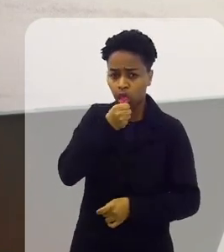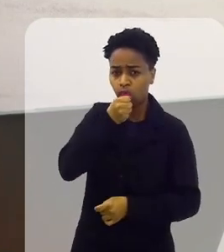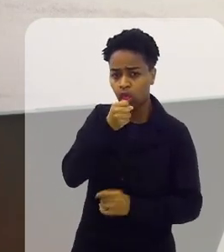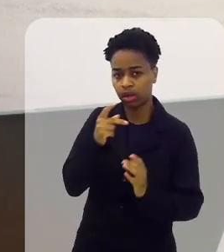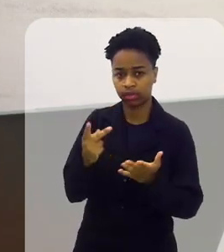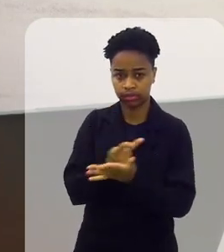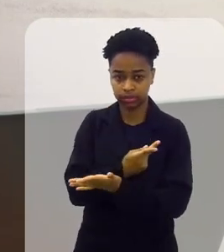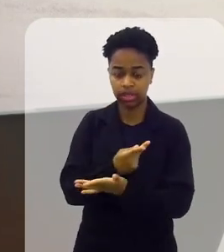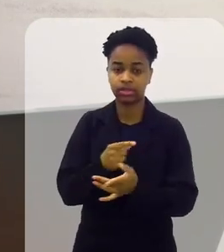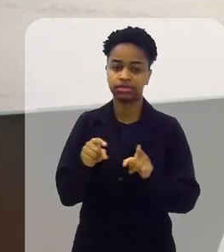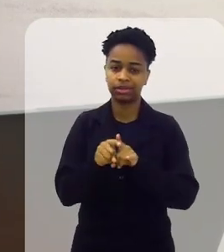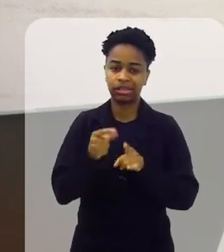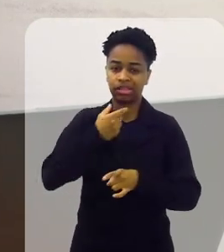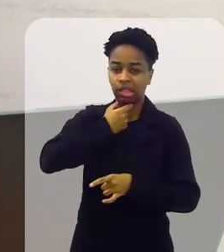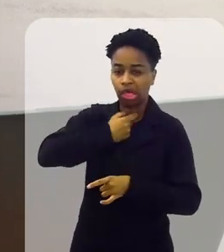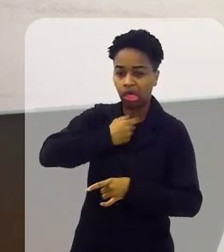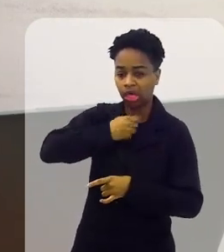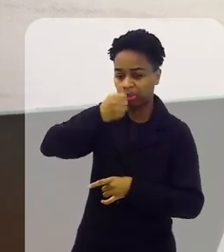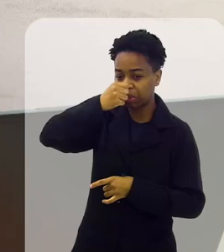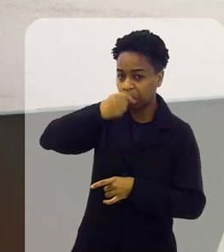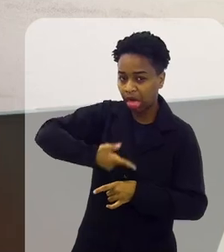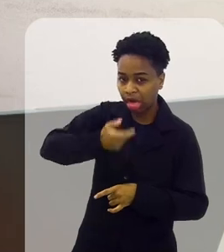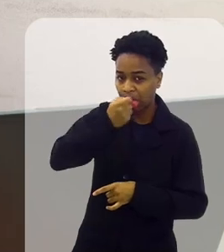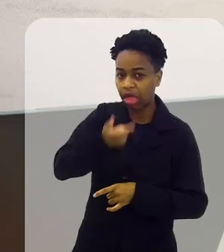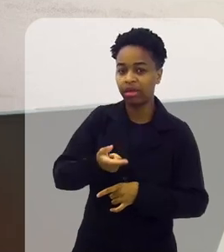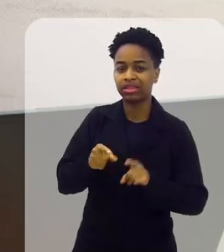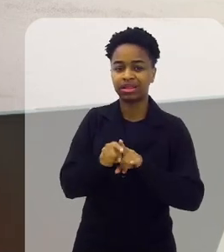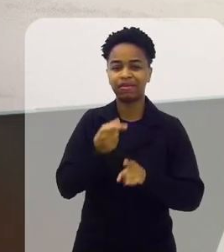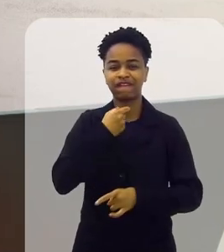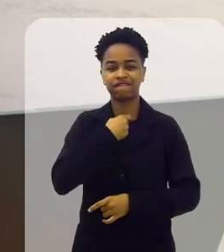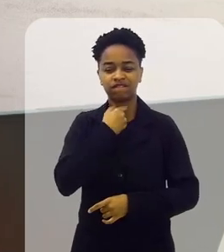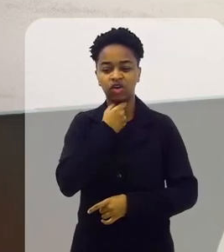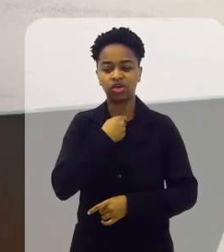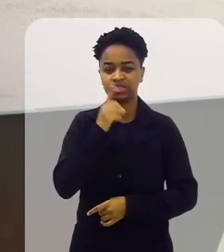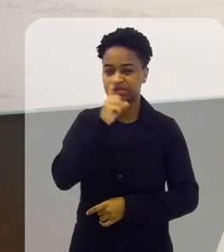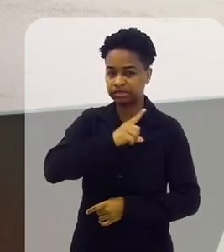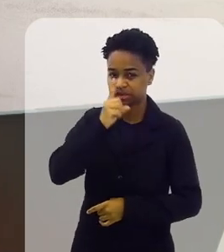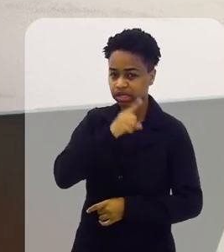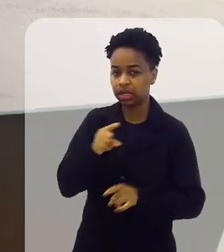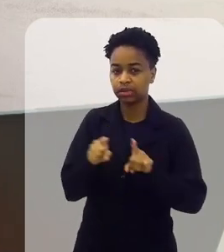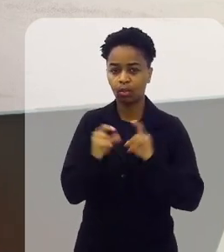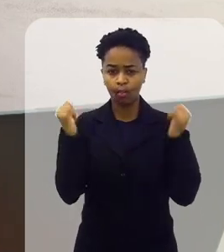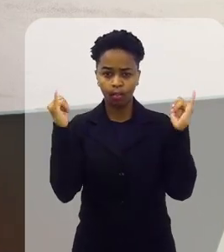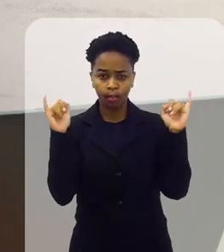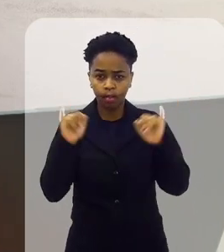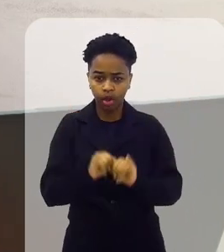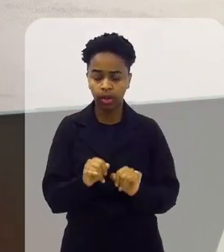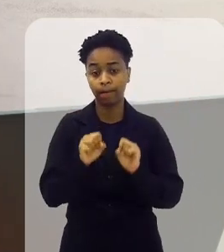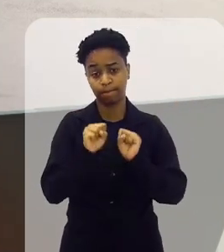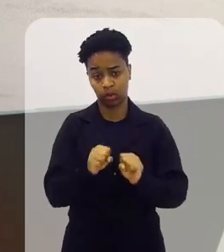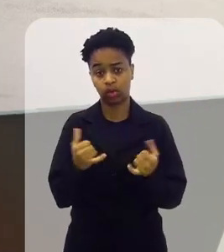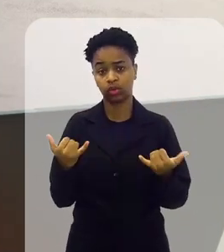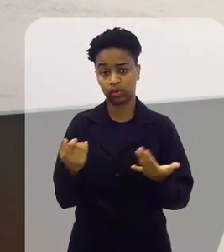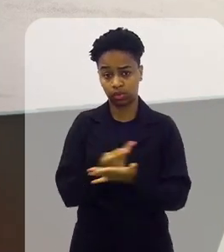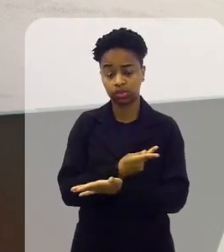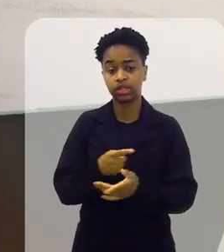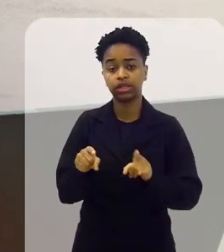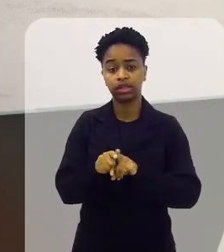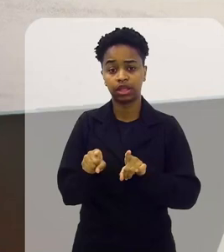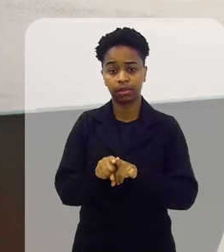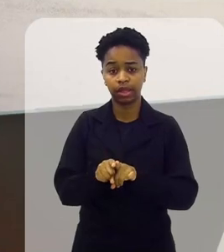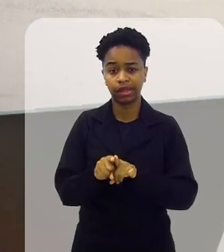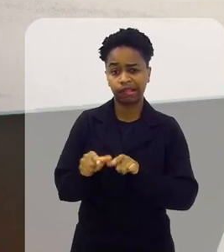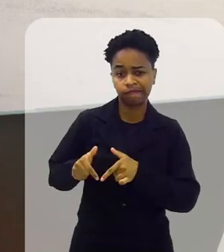tossir com secreção. Ele vai ficar rouco. Ele pode emagrecer, certo? Ele vai começar a